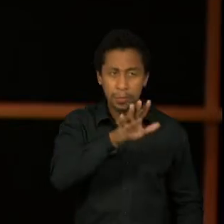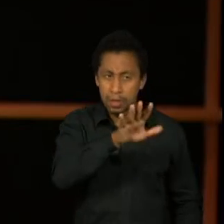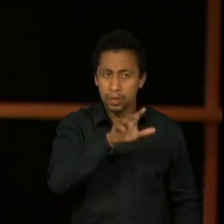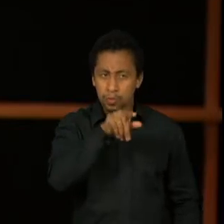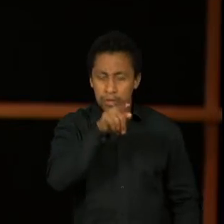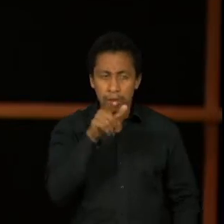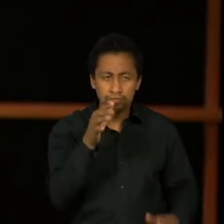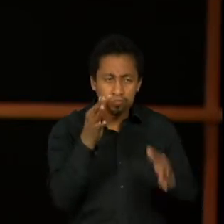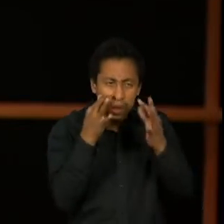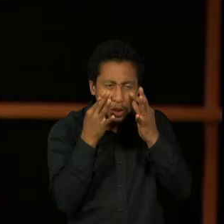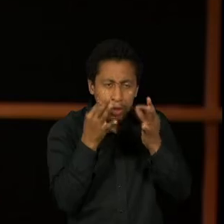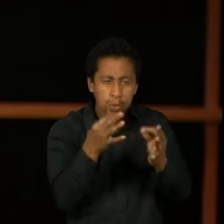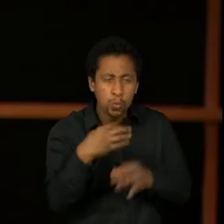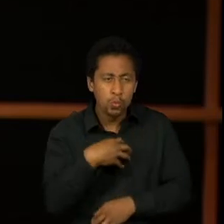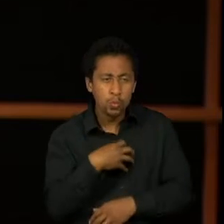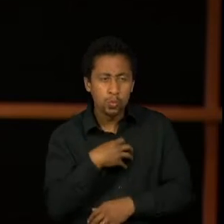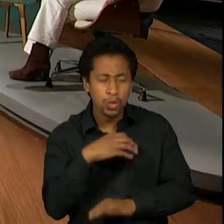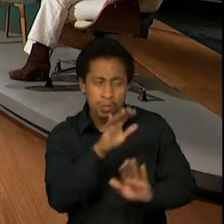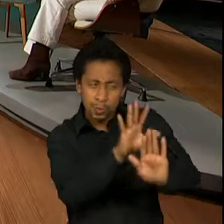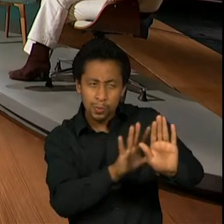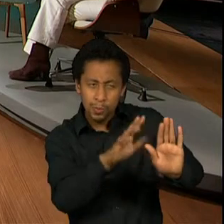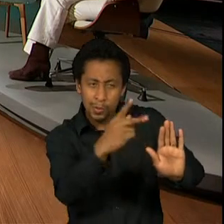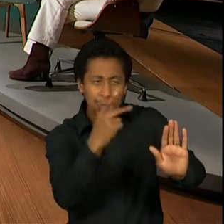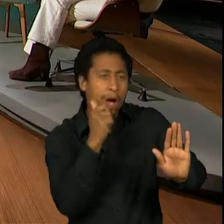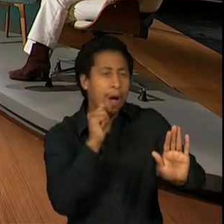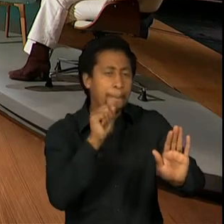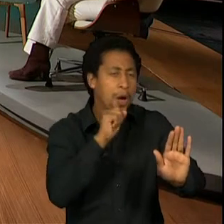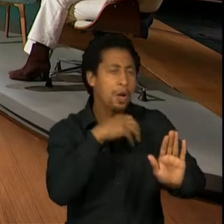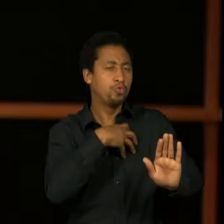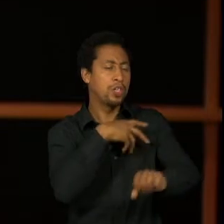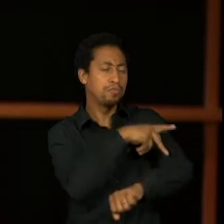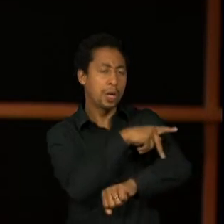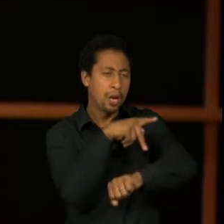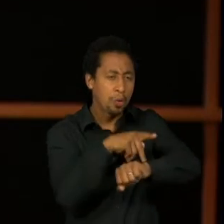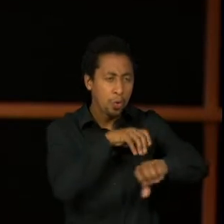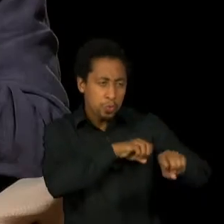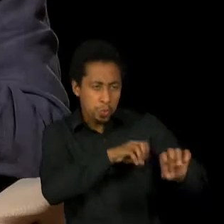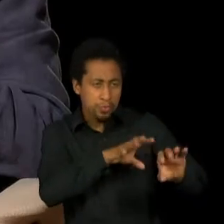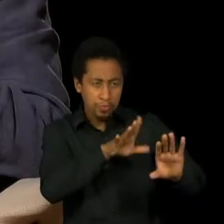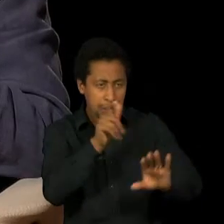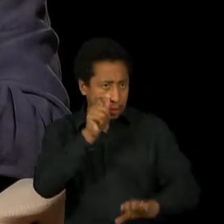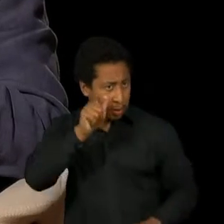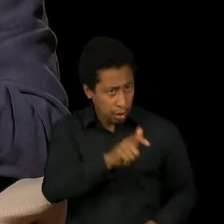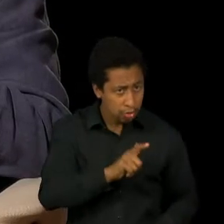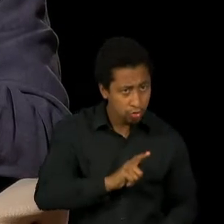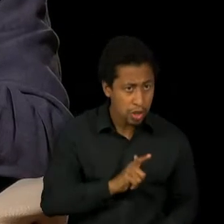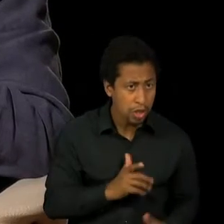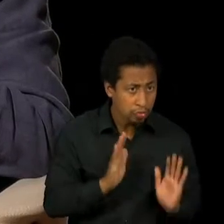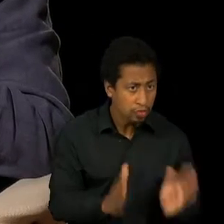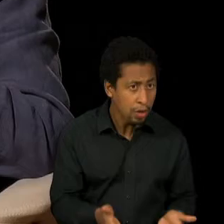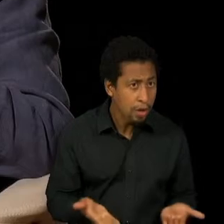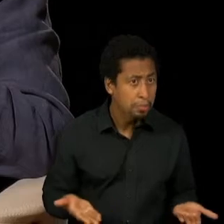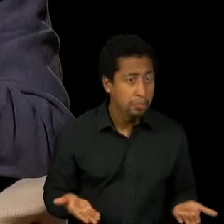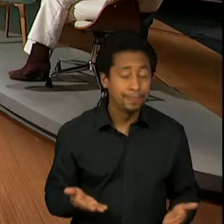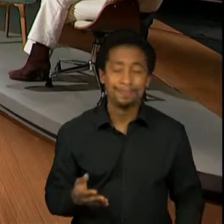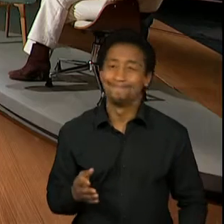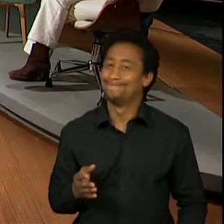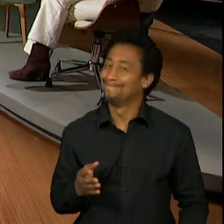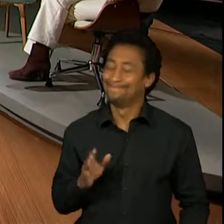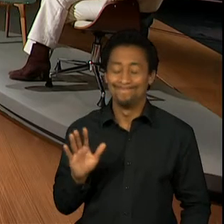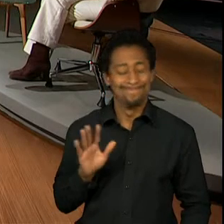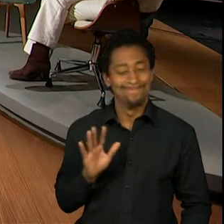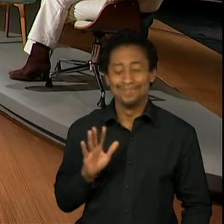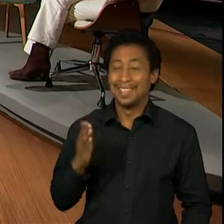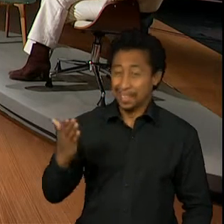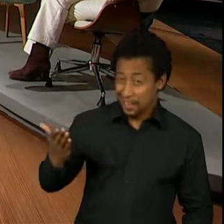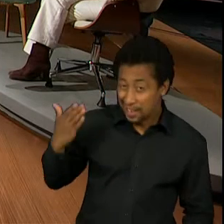pedagógicos da sua mãe? Como é que era? Já era um assunto que te interessava naquela época? Naquela época, não. Porque